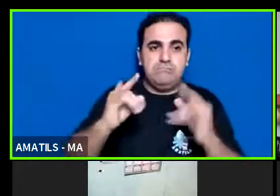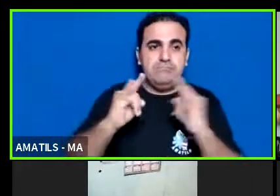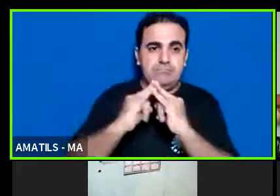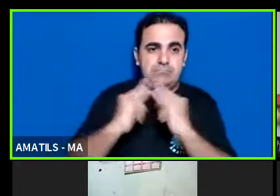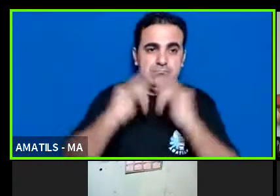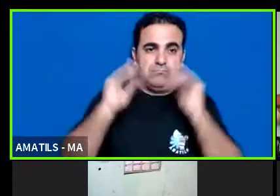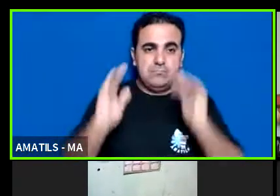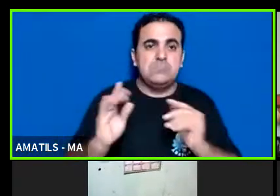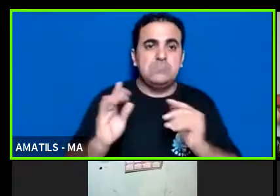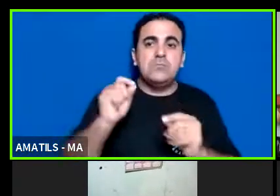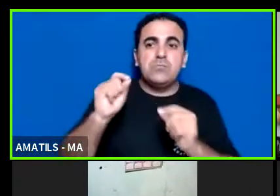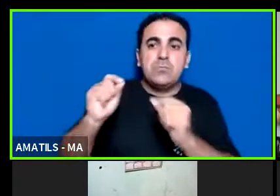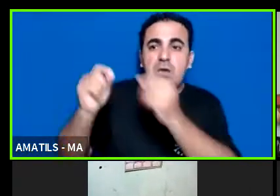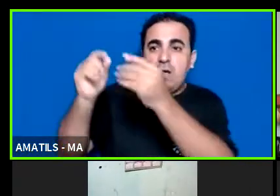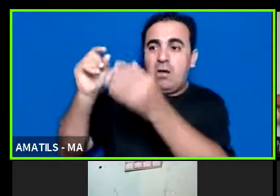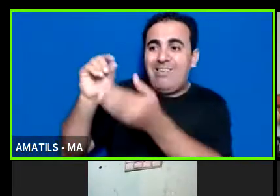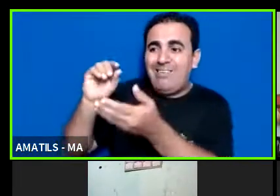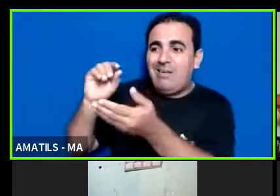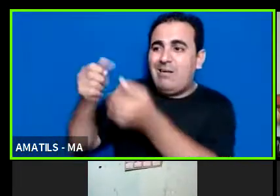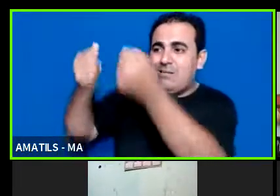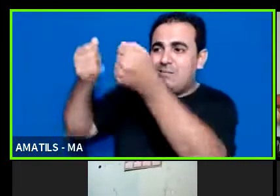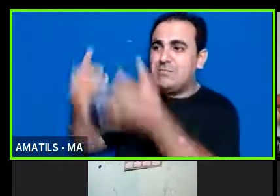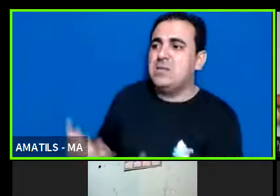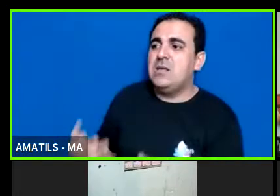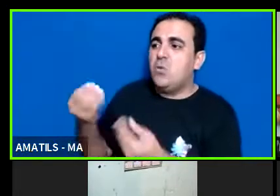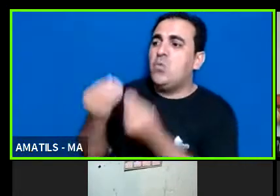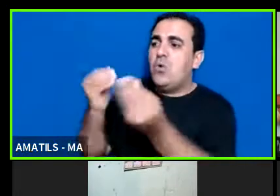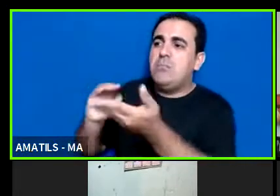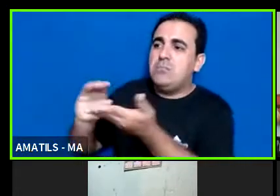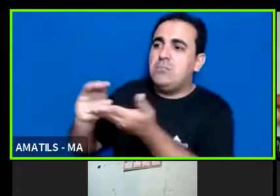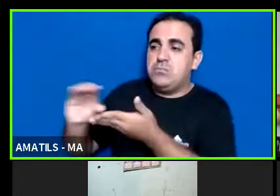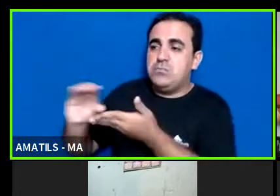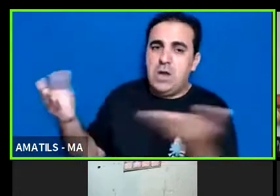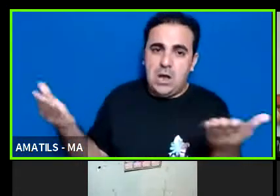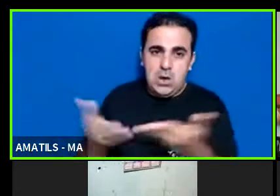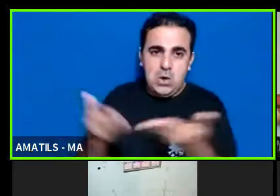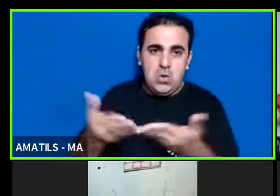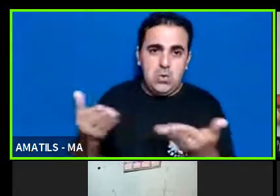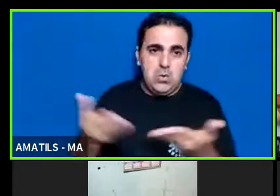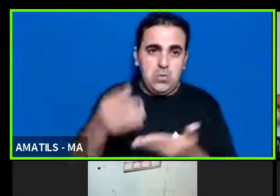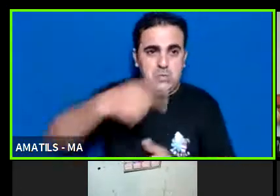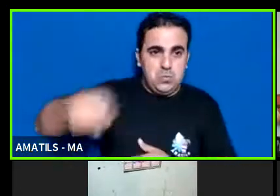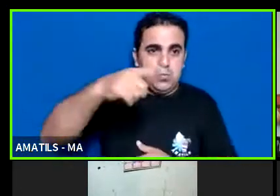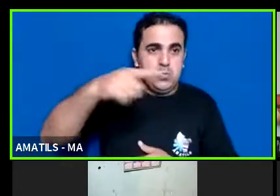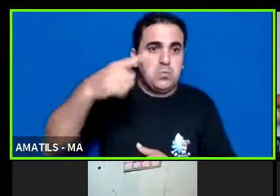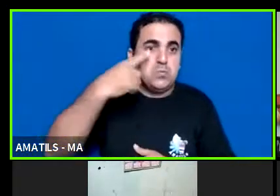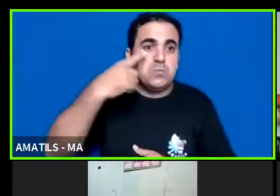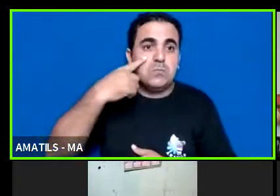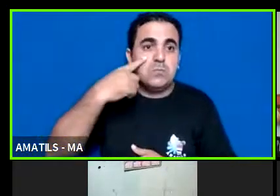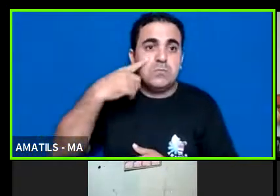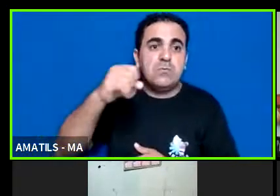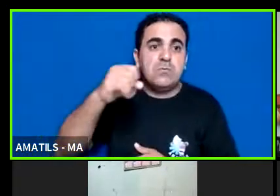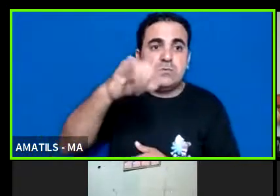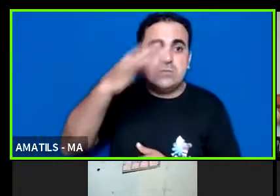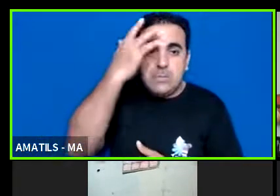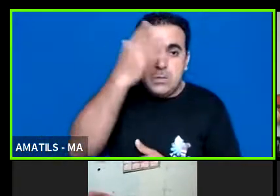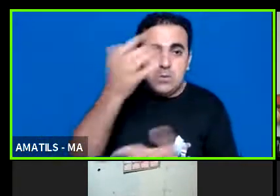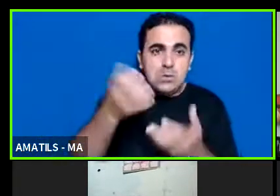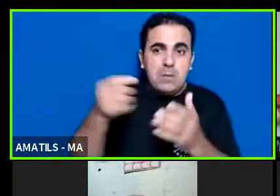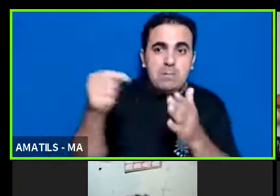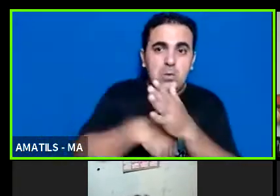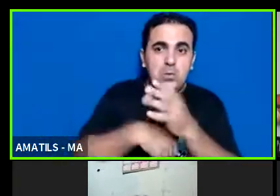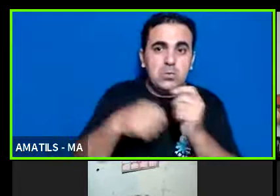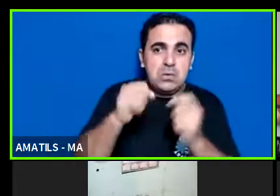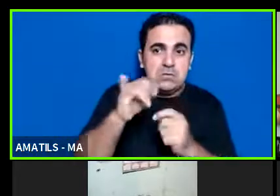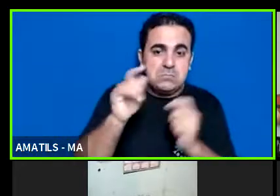a prestação de contas agora eu abro a fala para vocês quem quiser ter alguma pergunta